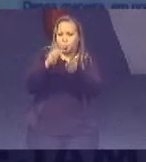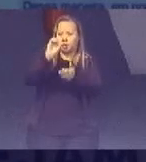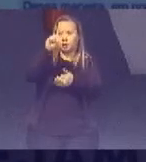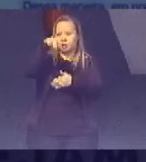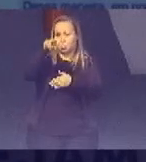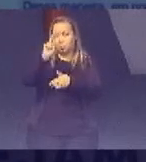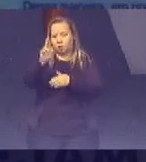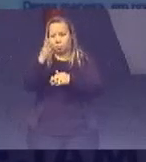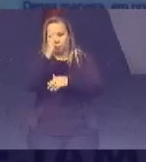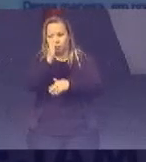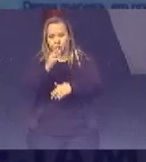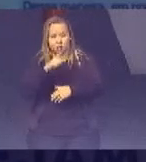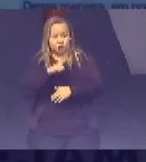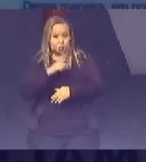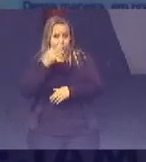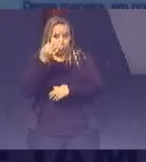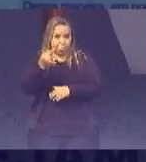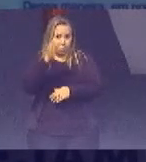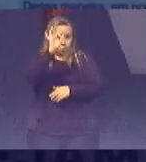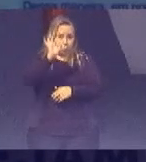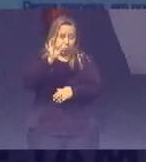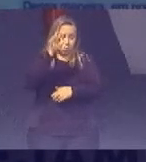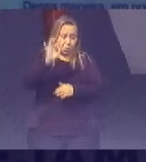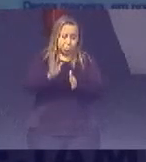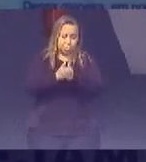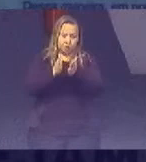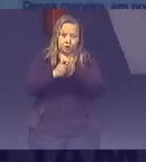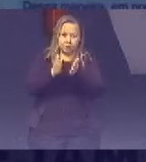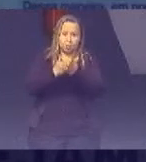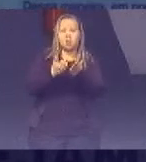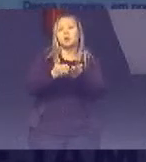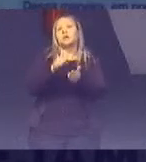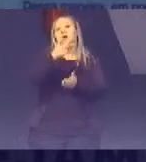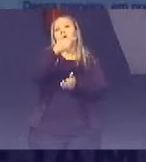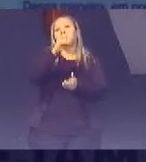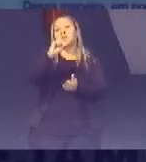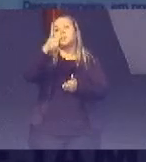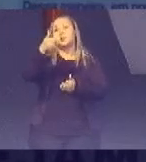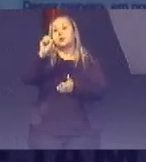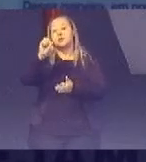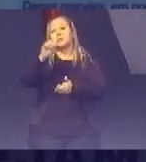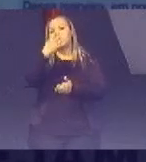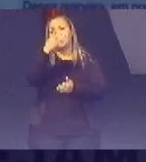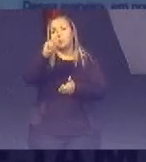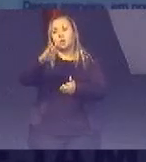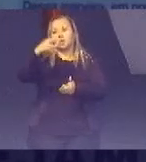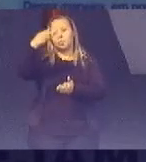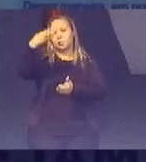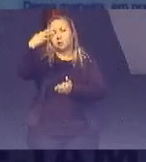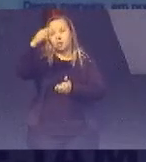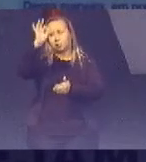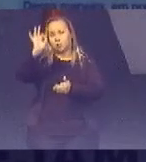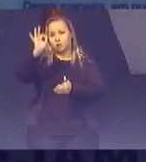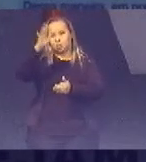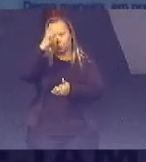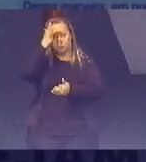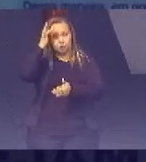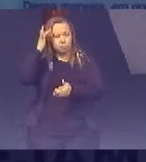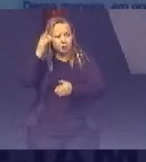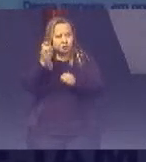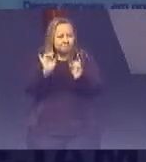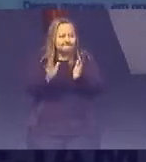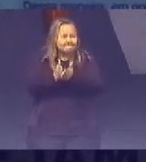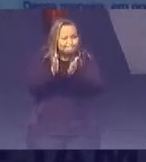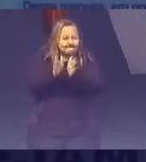Teria A taxa de pobreza Em 2016 Apenas 4,3% De pessoas Extremamente